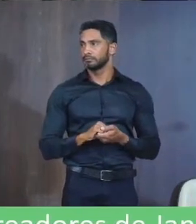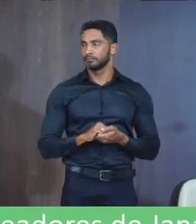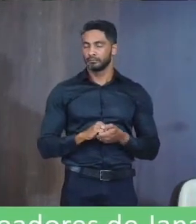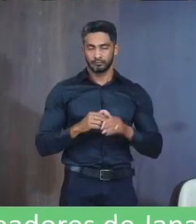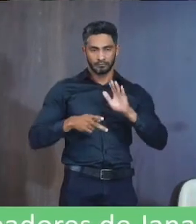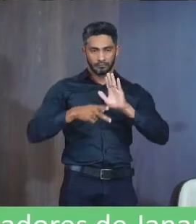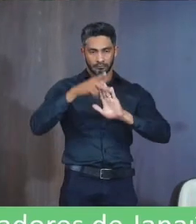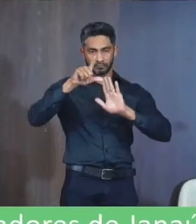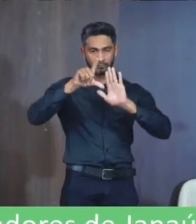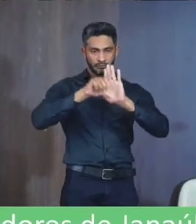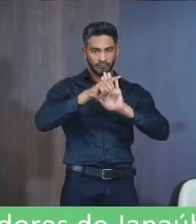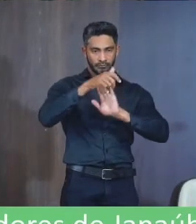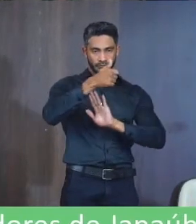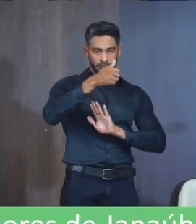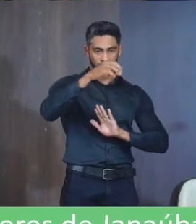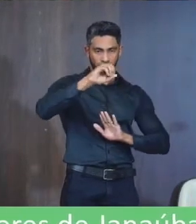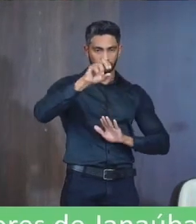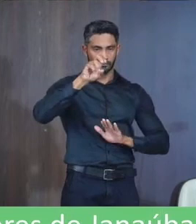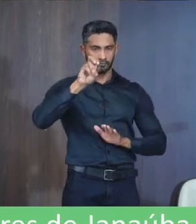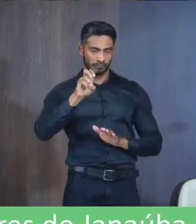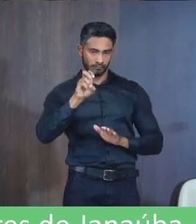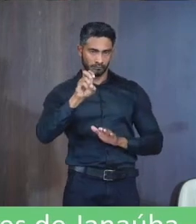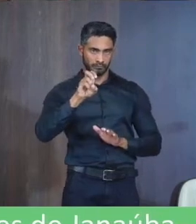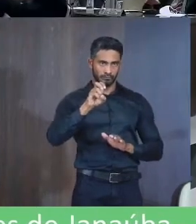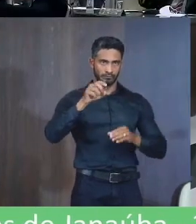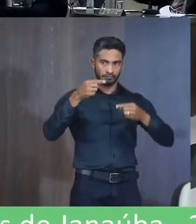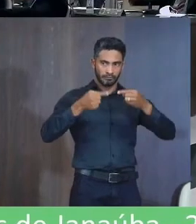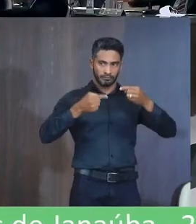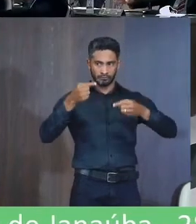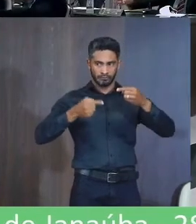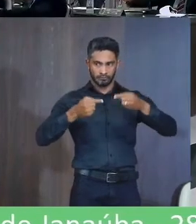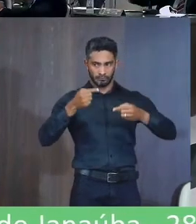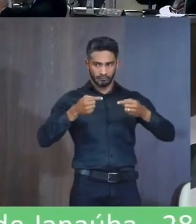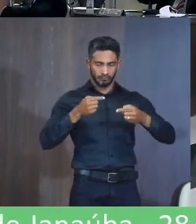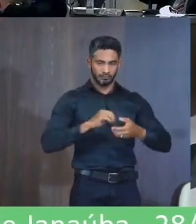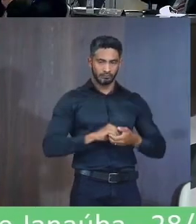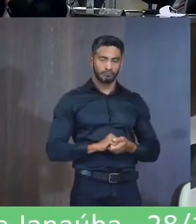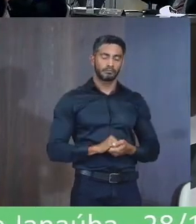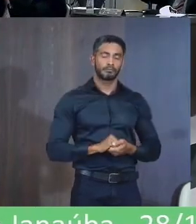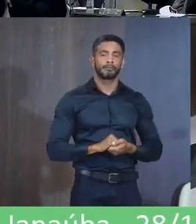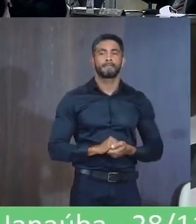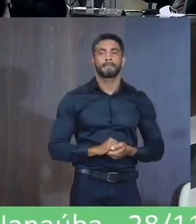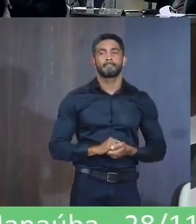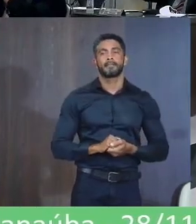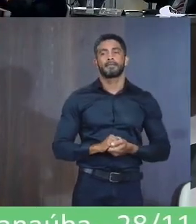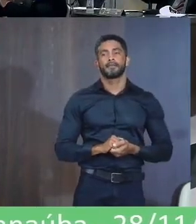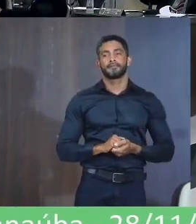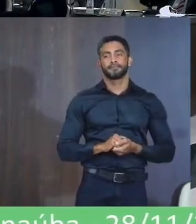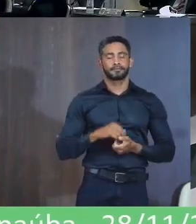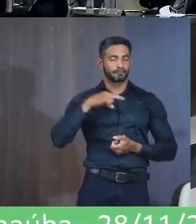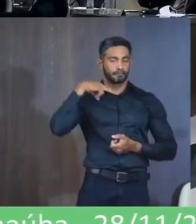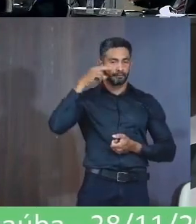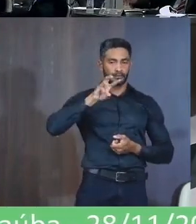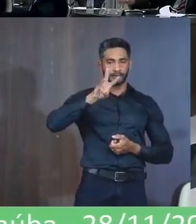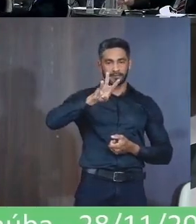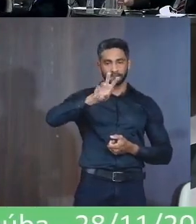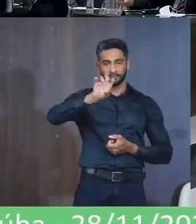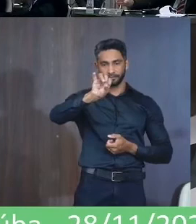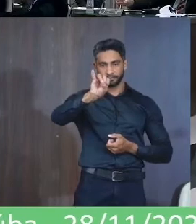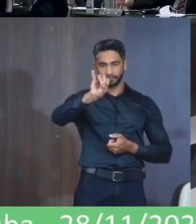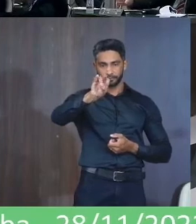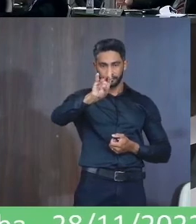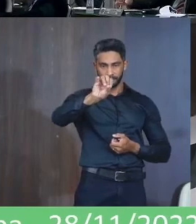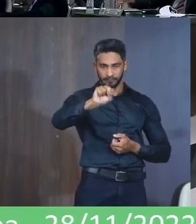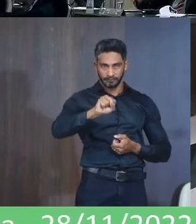Projeto de lei 105 2022 Está em discussão Em primeiro turno Presidente Eduardo Iris Tens a palavra